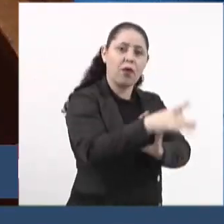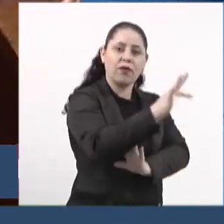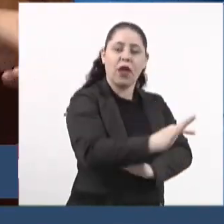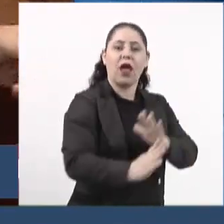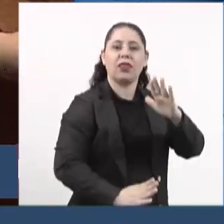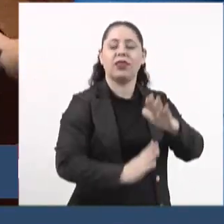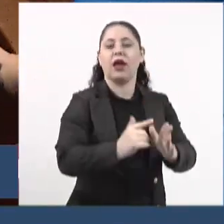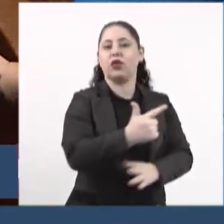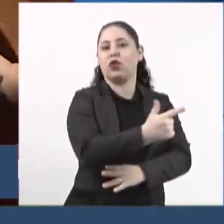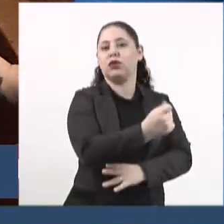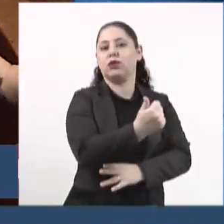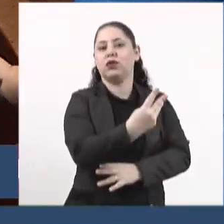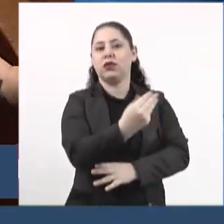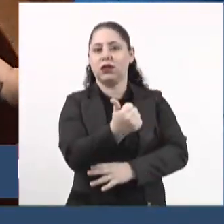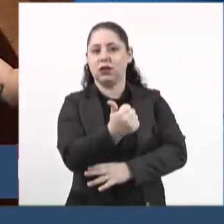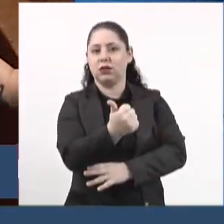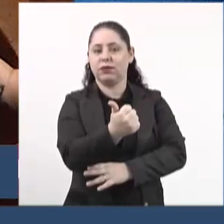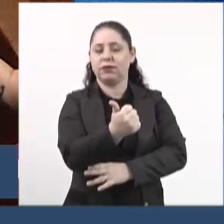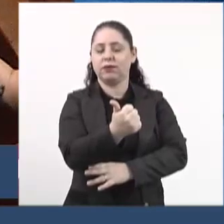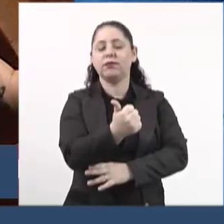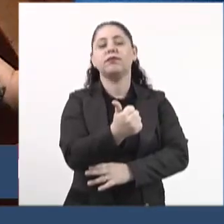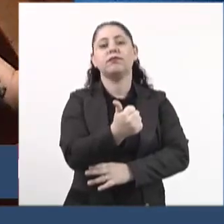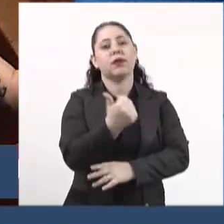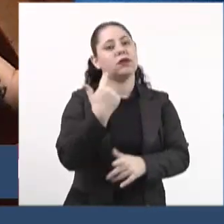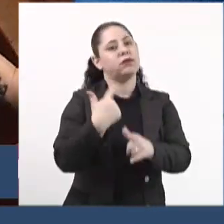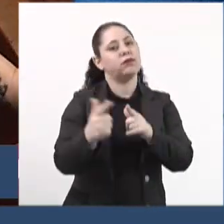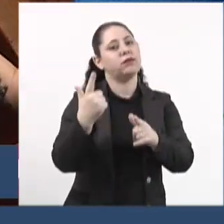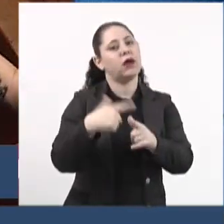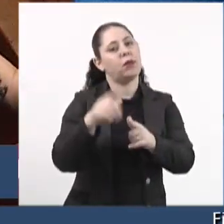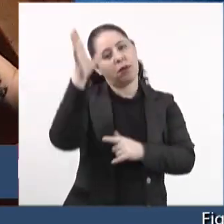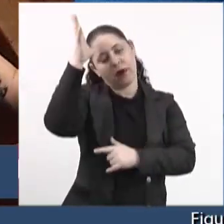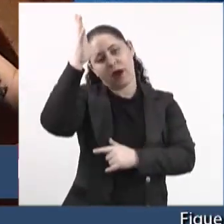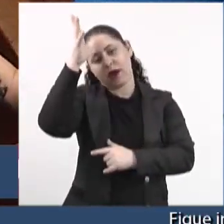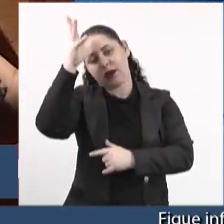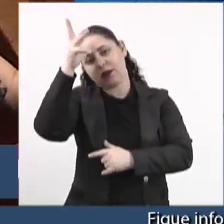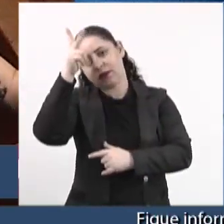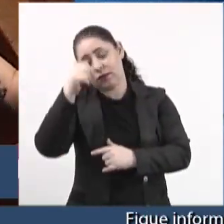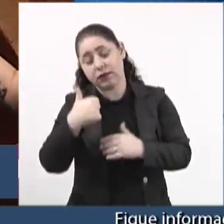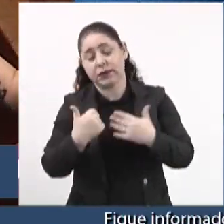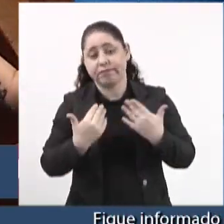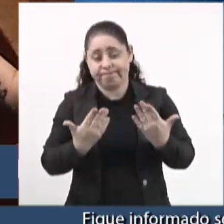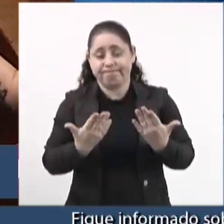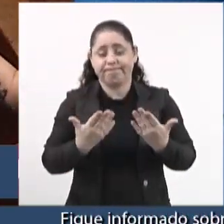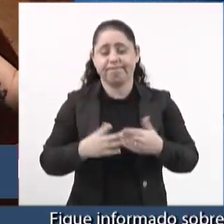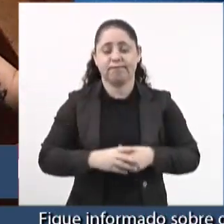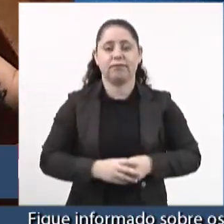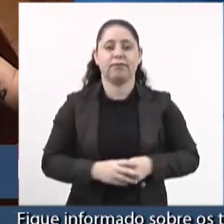2031. O problema seria resolvido dessa maneira.